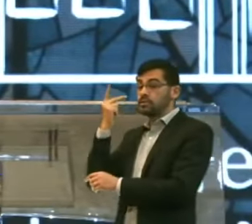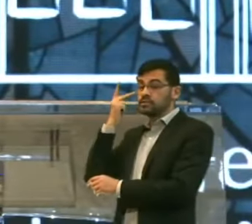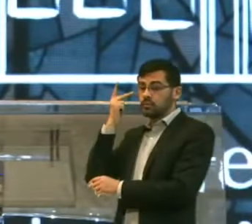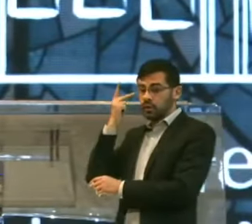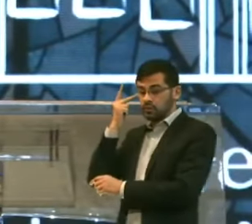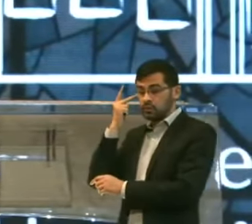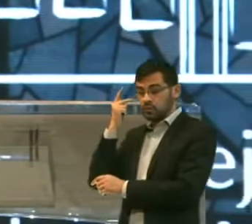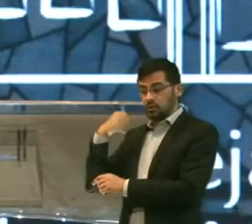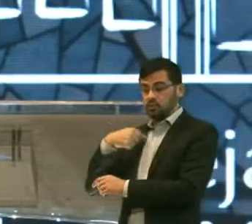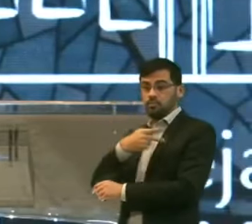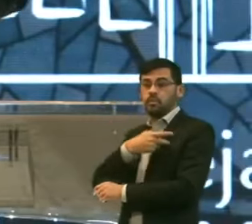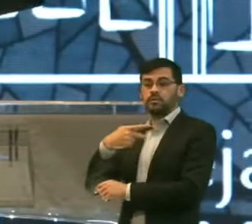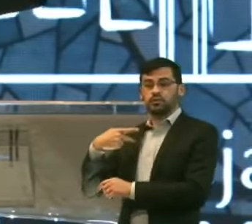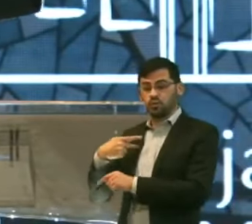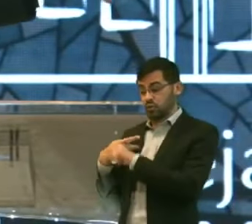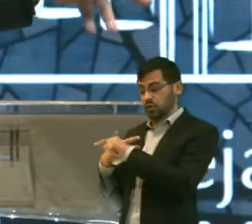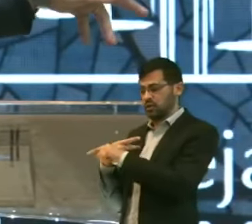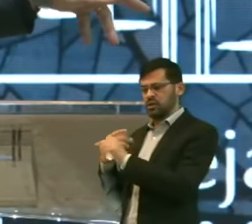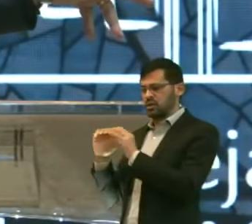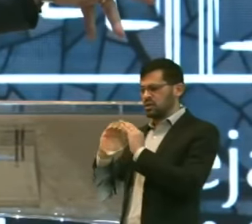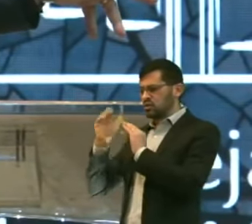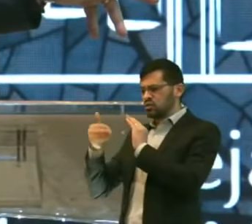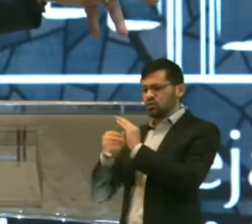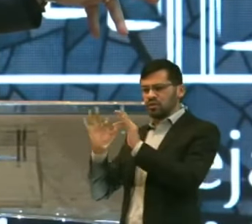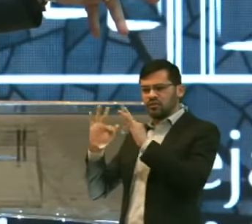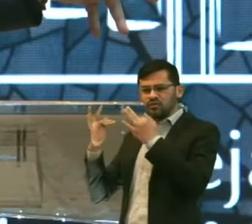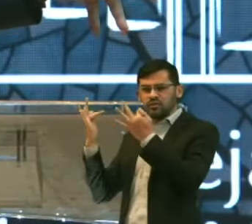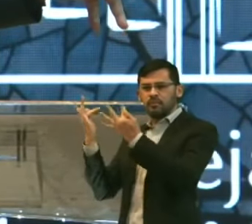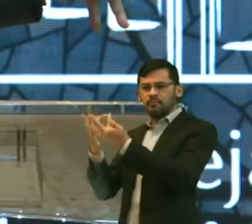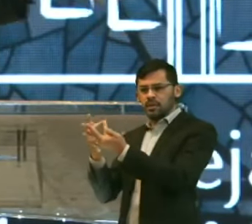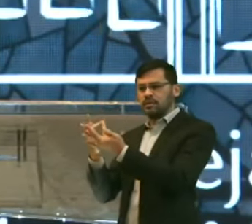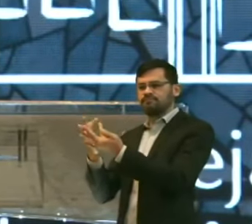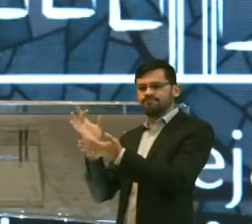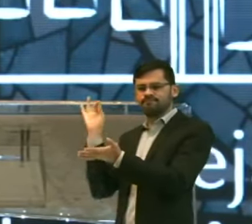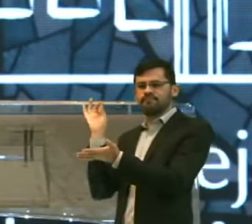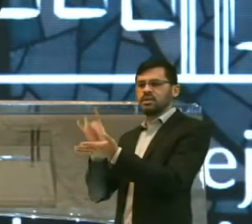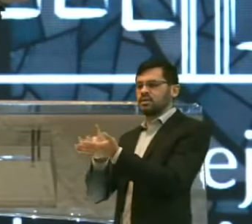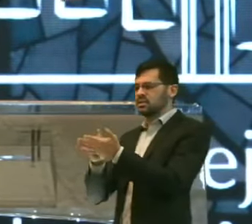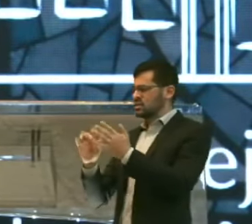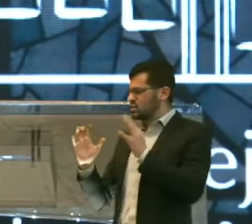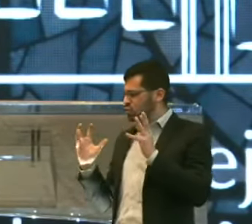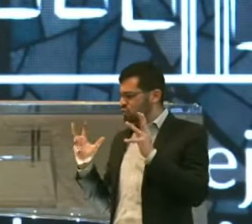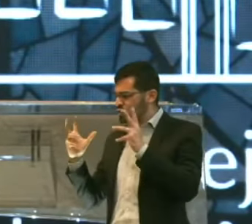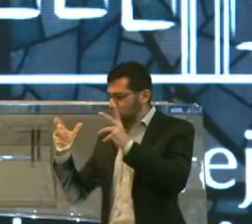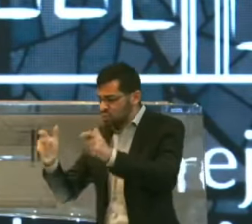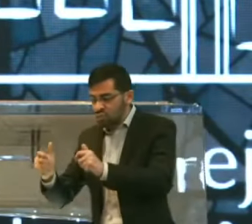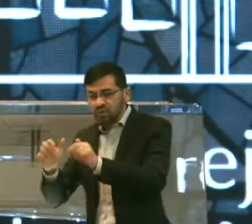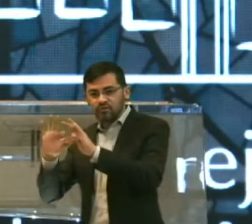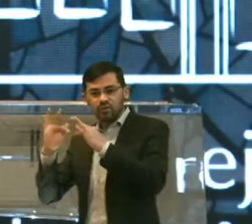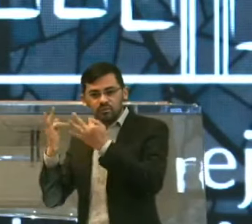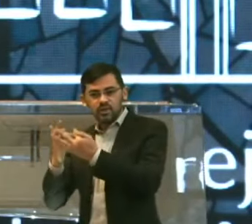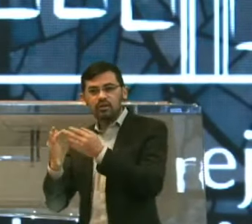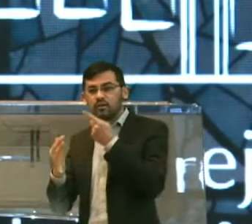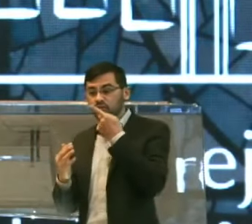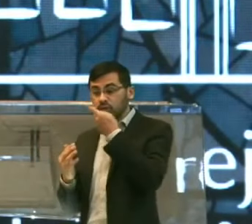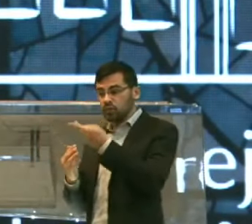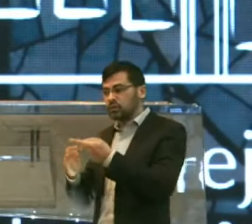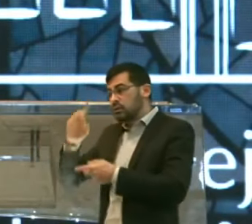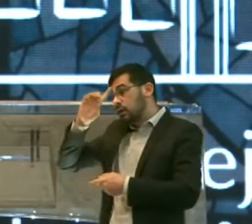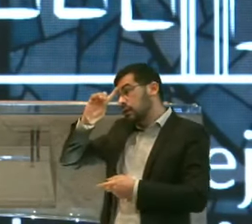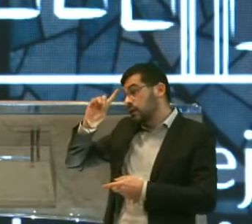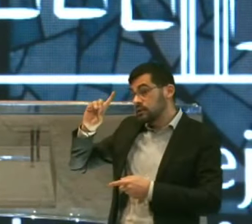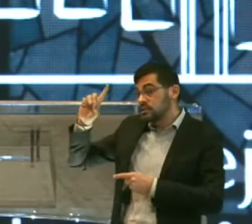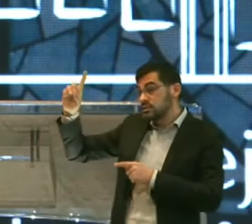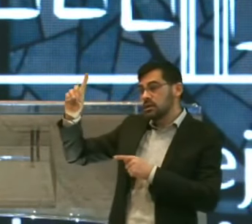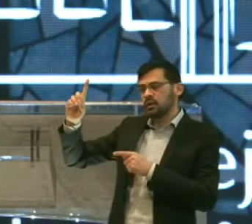Onde eu pastoreava Ele e toda a família Haviam se mudado E toda a família Disse Daquele dia em